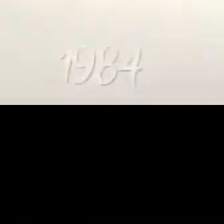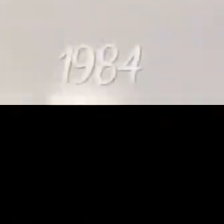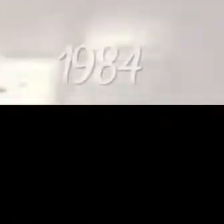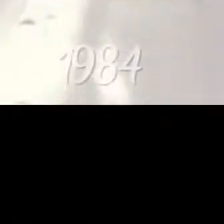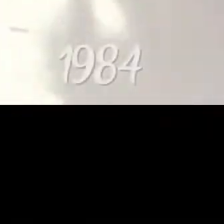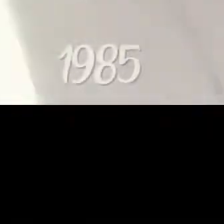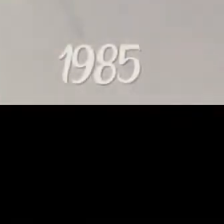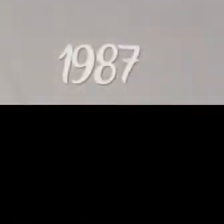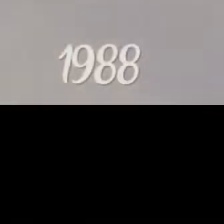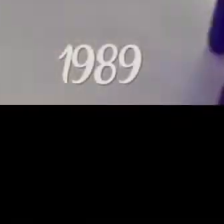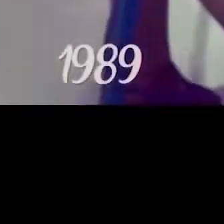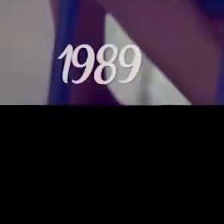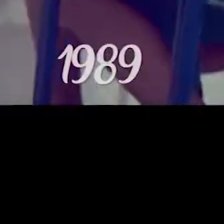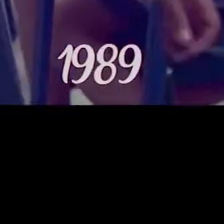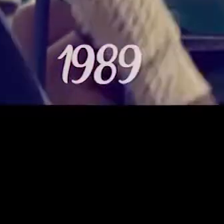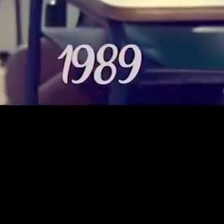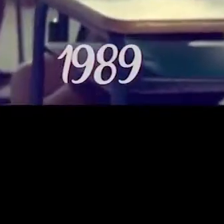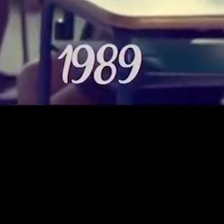filho.